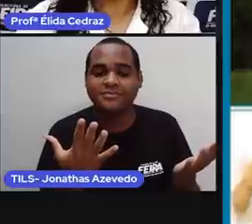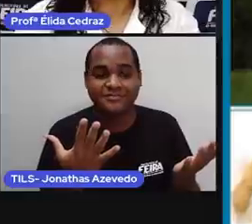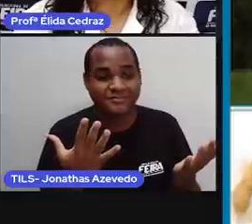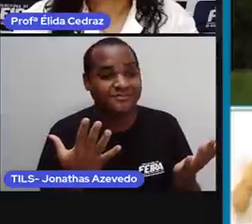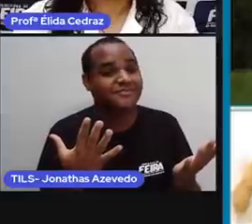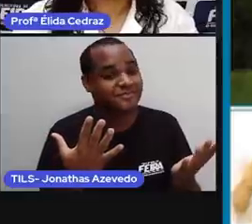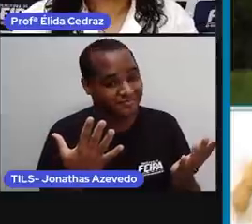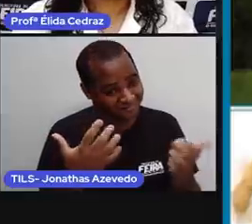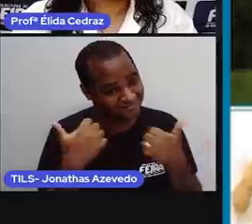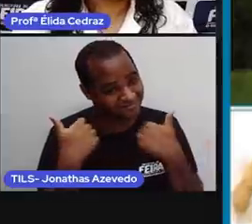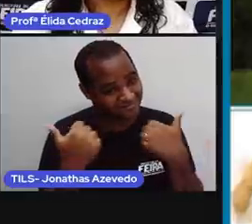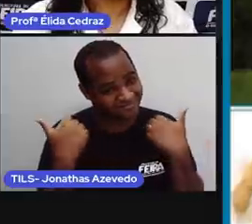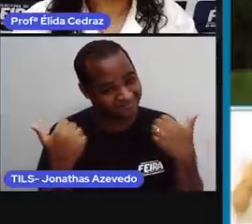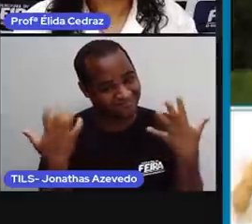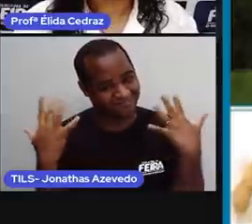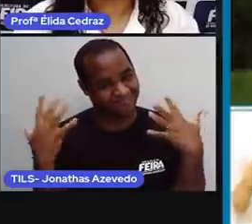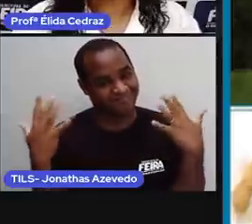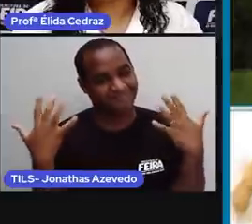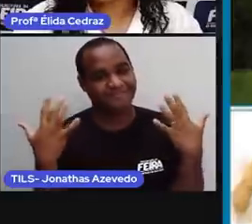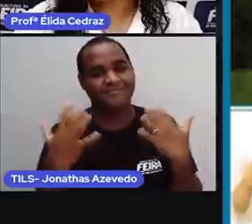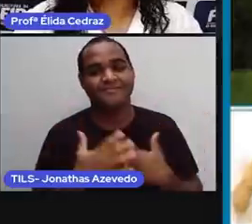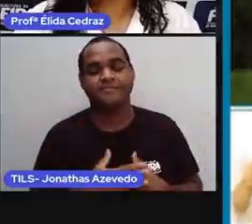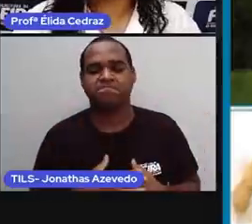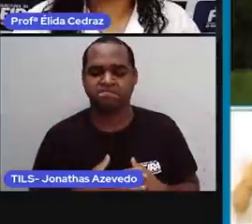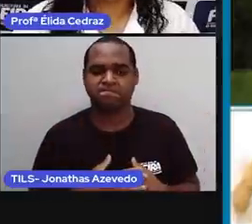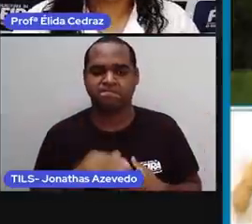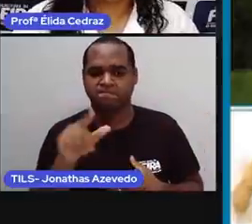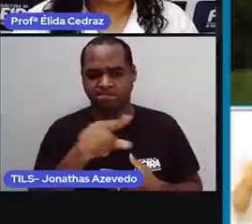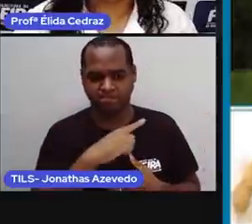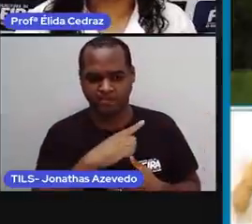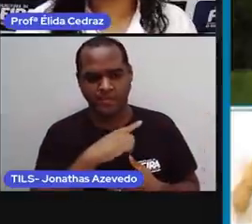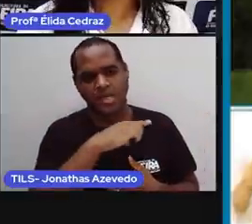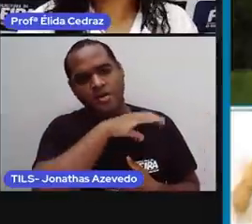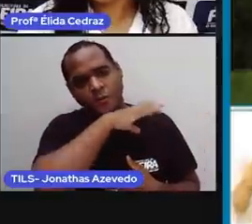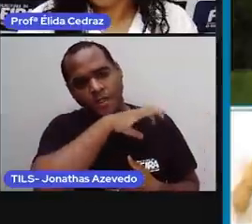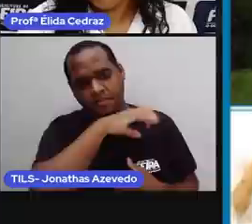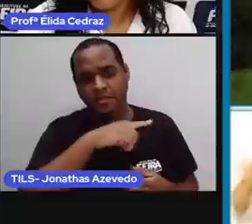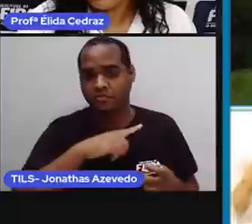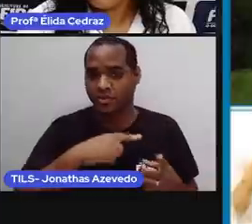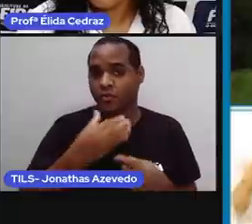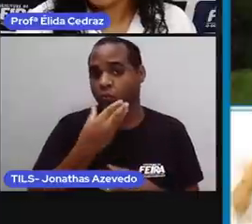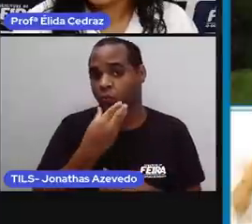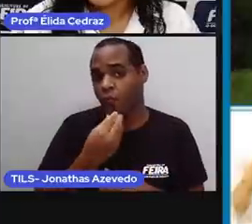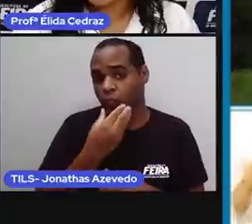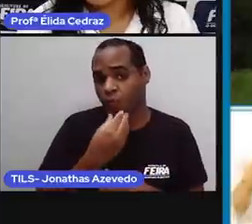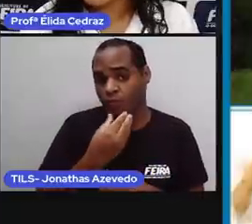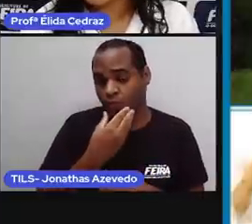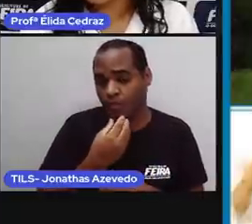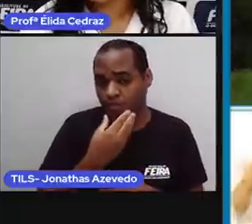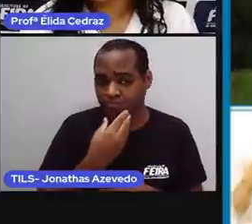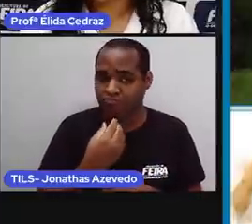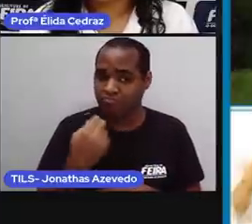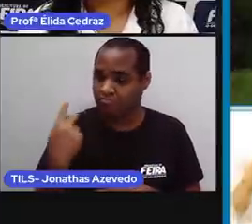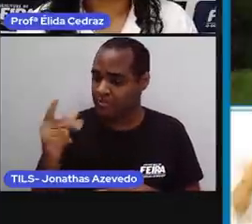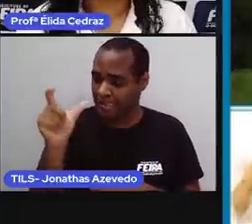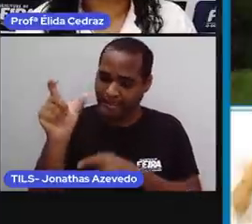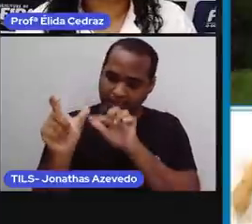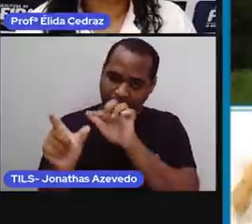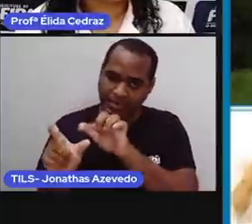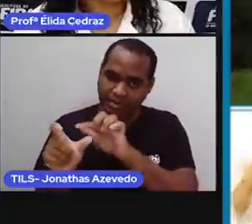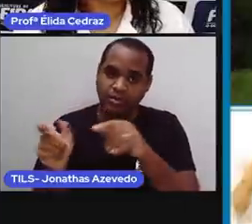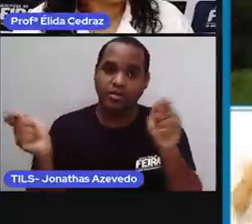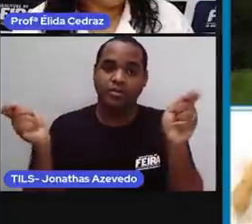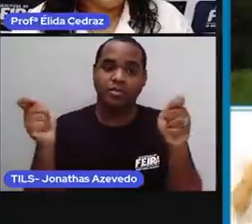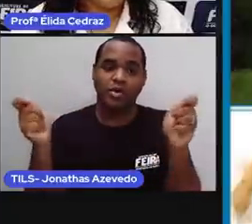Isso, muito bem. Aí, tem algum animal que o homem, o ser humano, ele